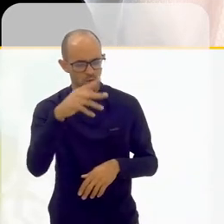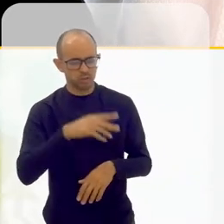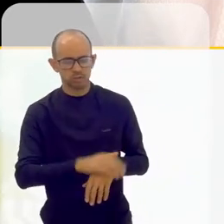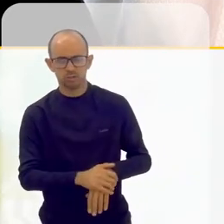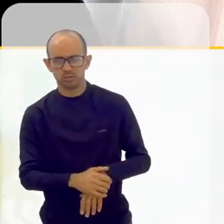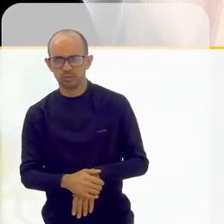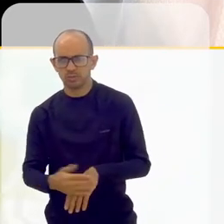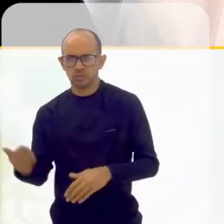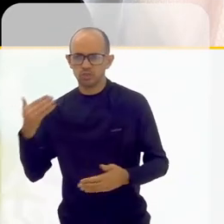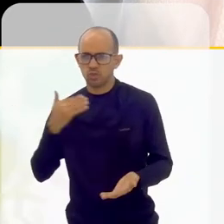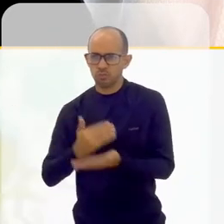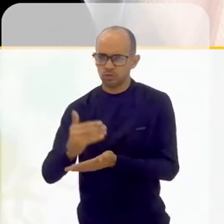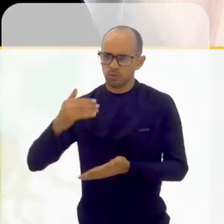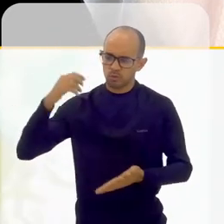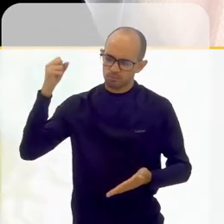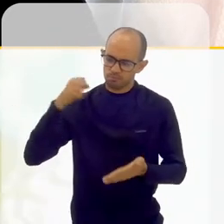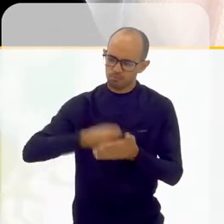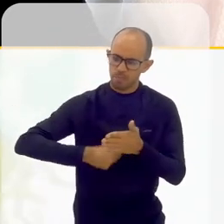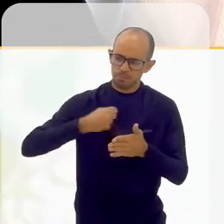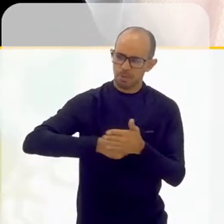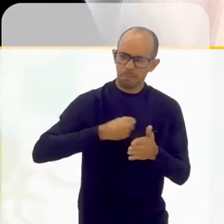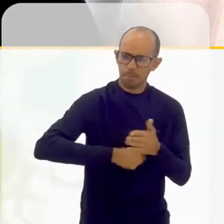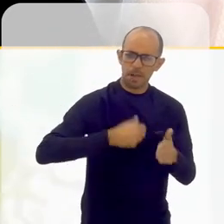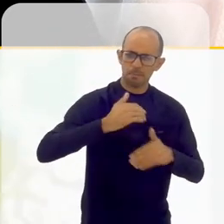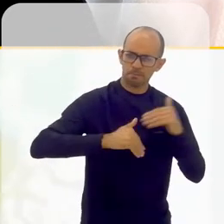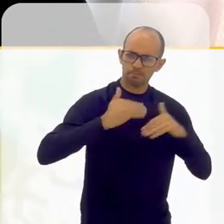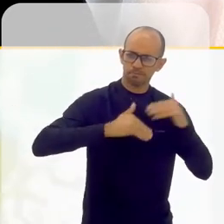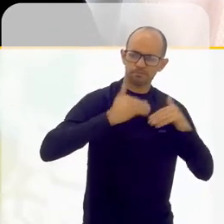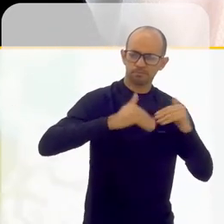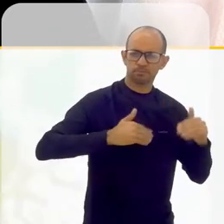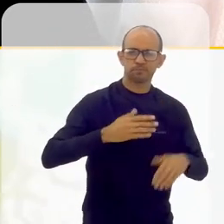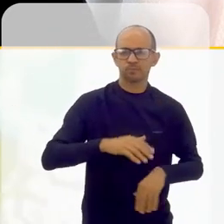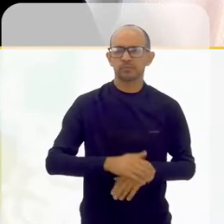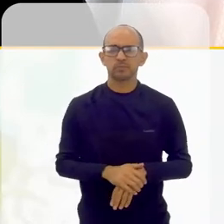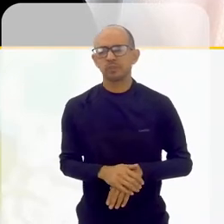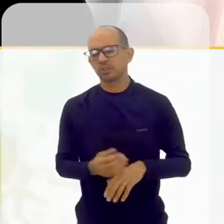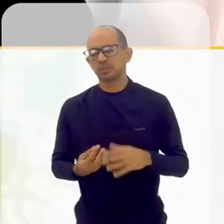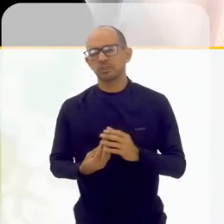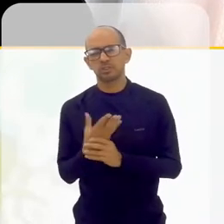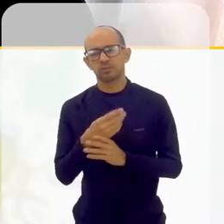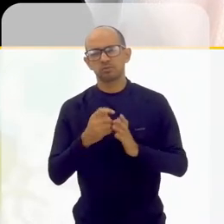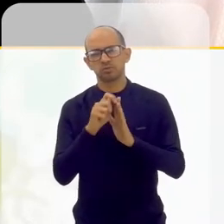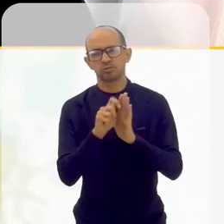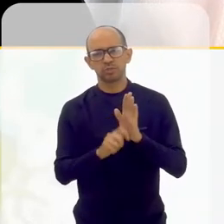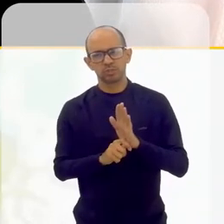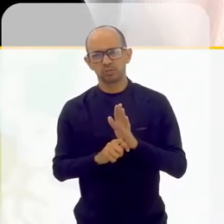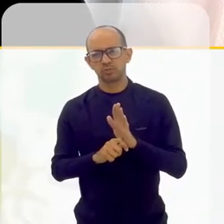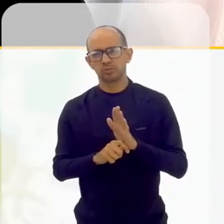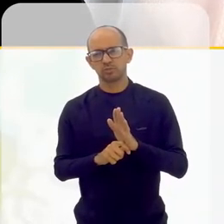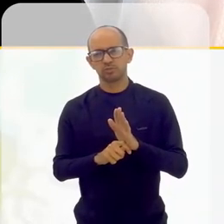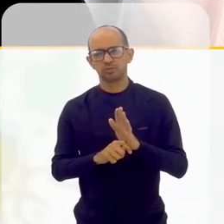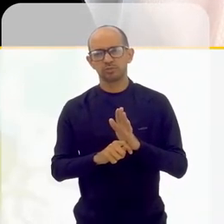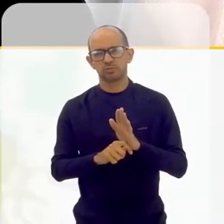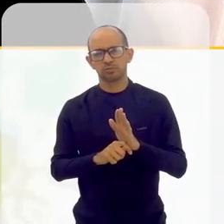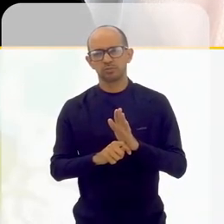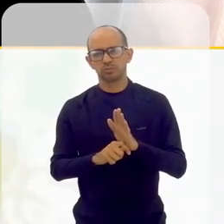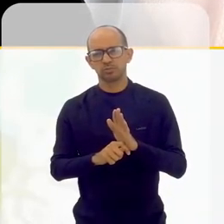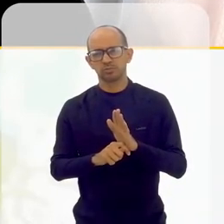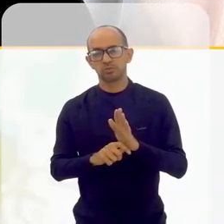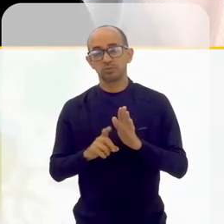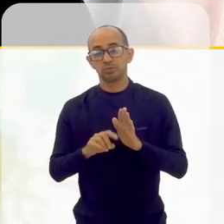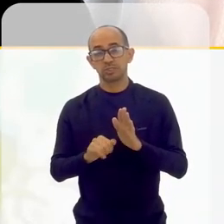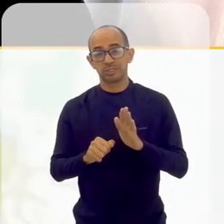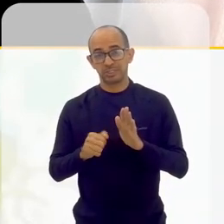Pá! E aí a gente começou ali, pá, pá, pá, pá, pá, pá, fizemos um roteiro. Menino,